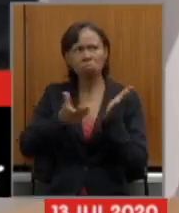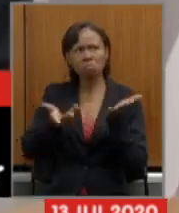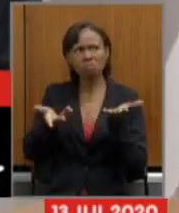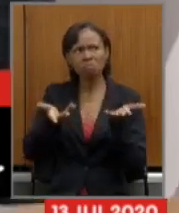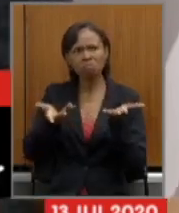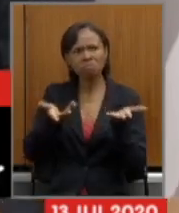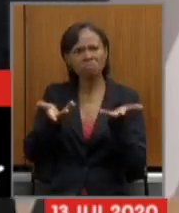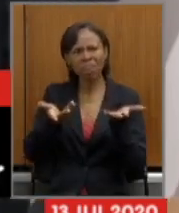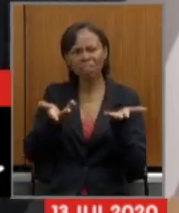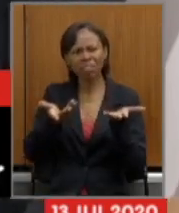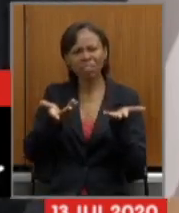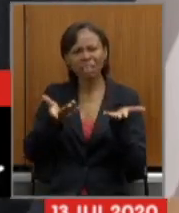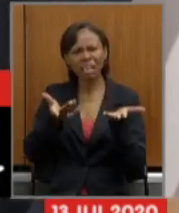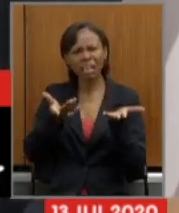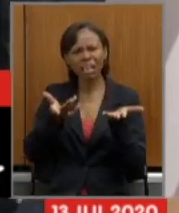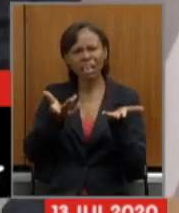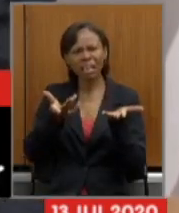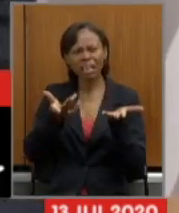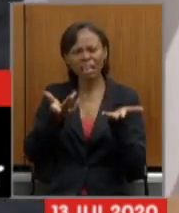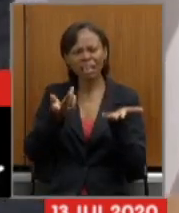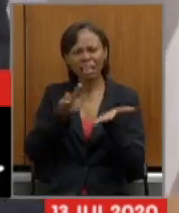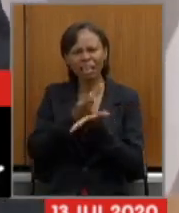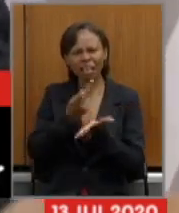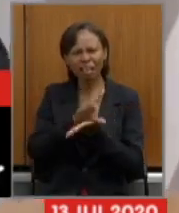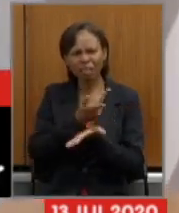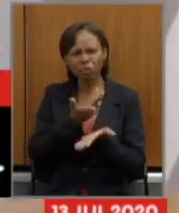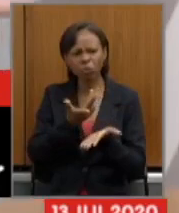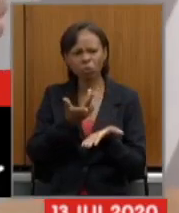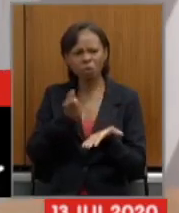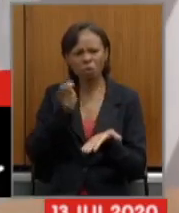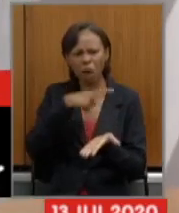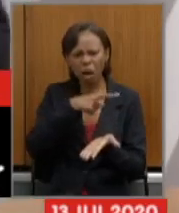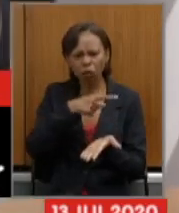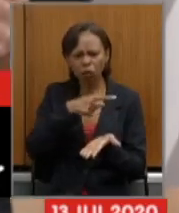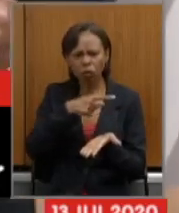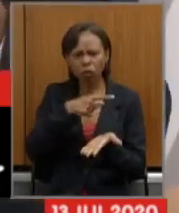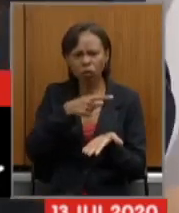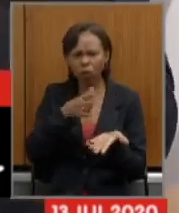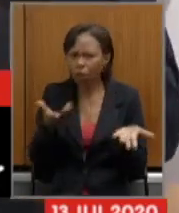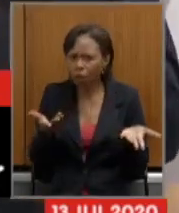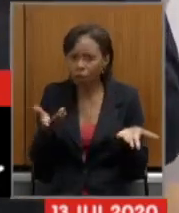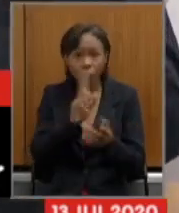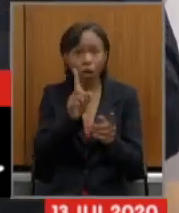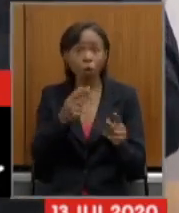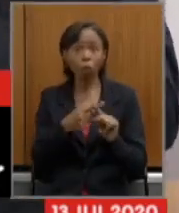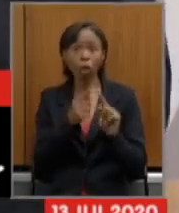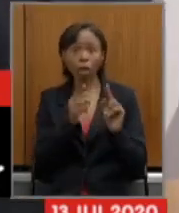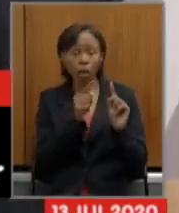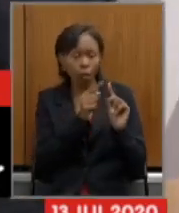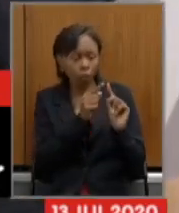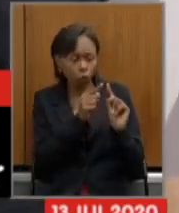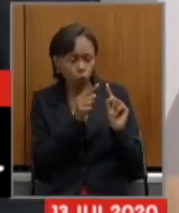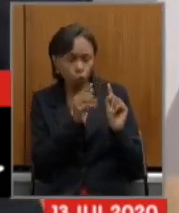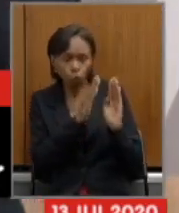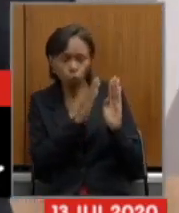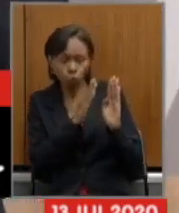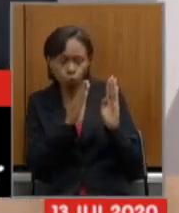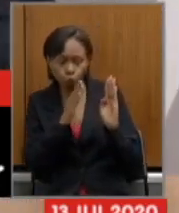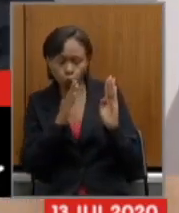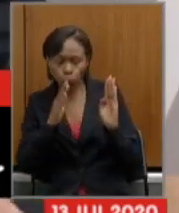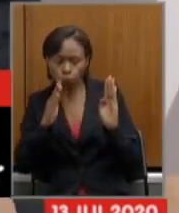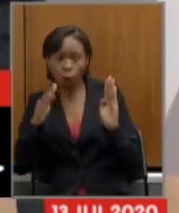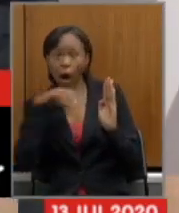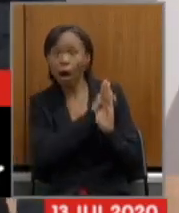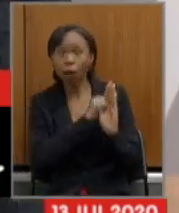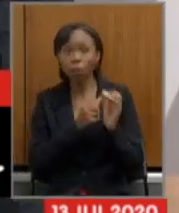sem legitimidade ilegítimo porque andou em tempo recorde foi recebido dia 6 de